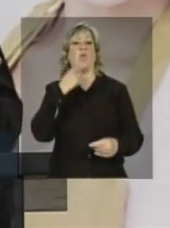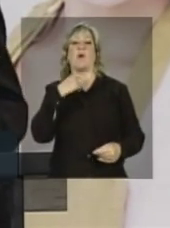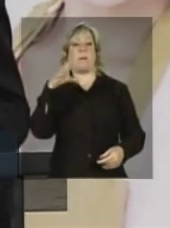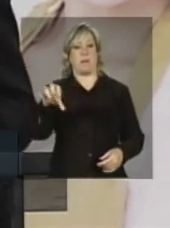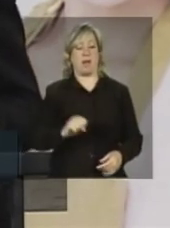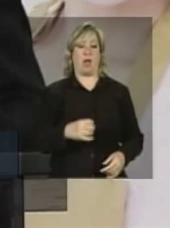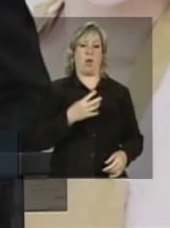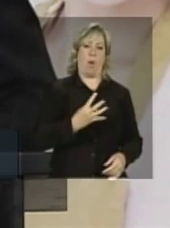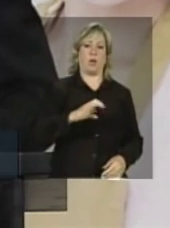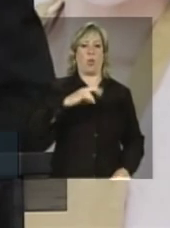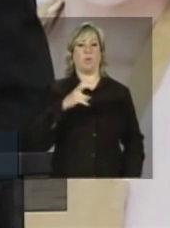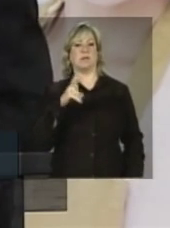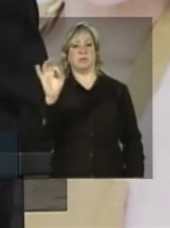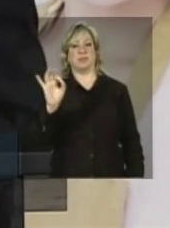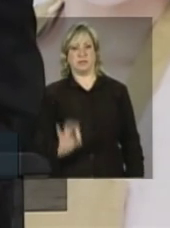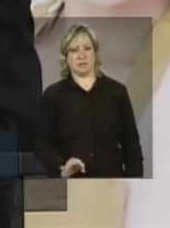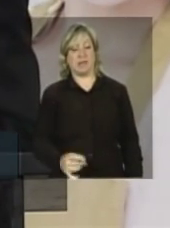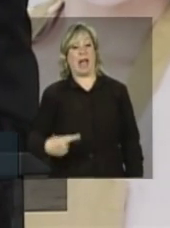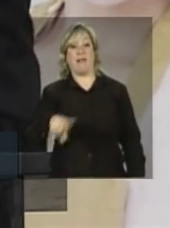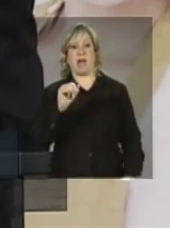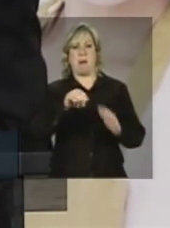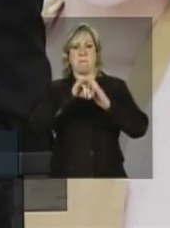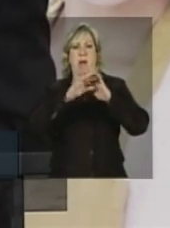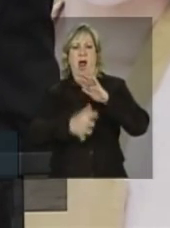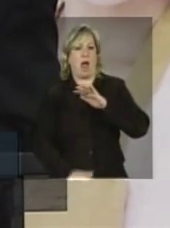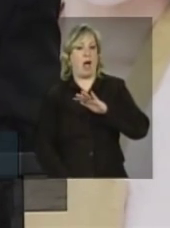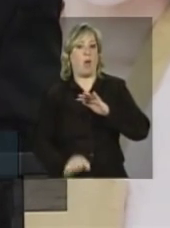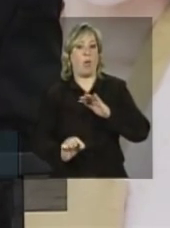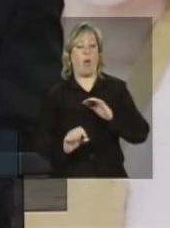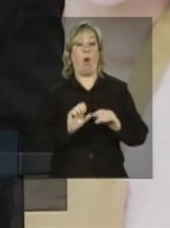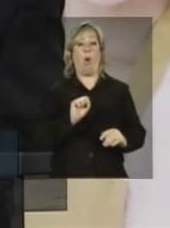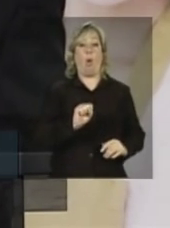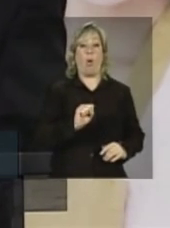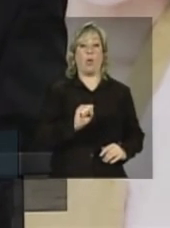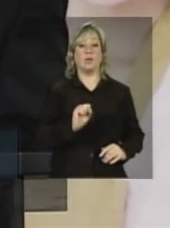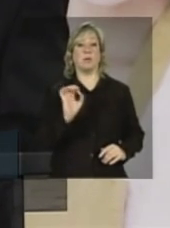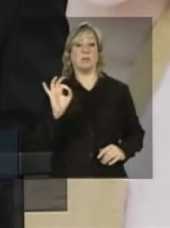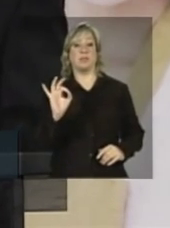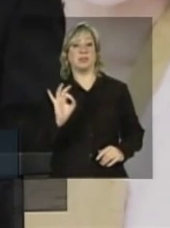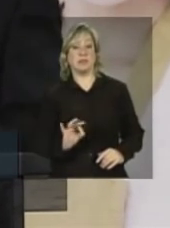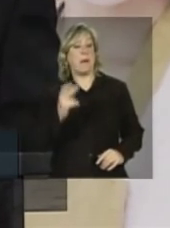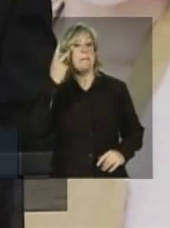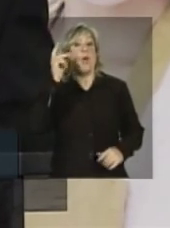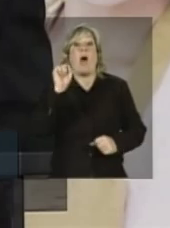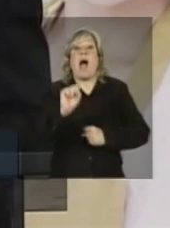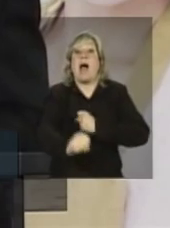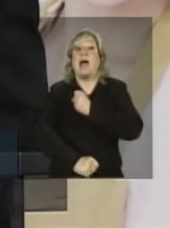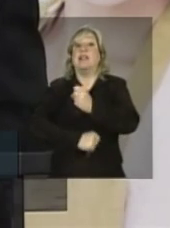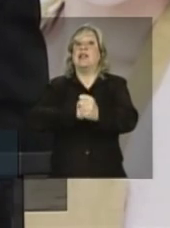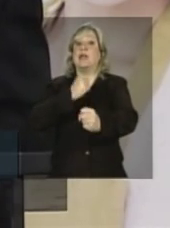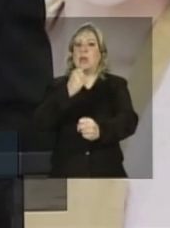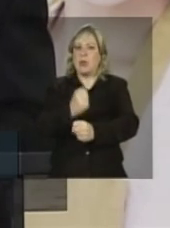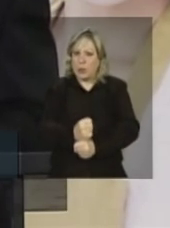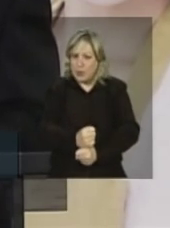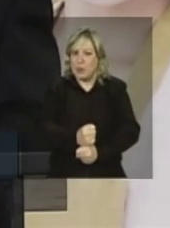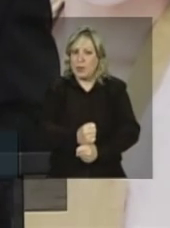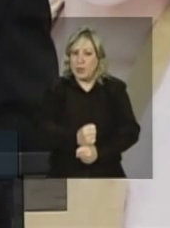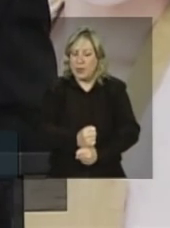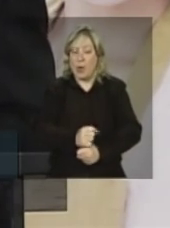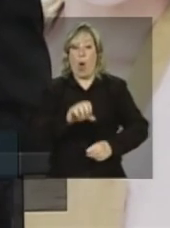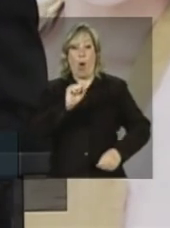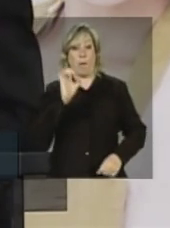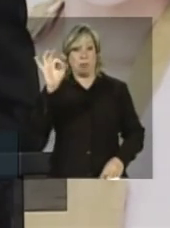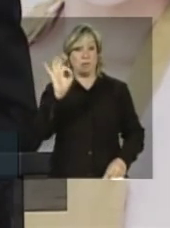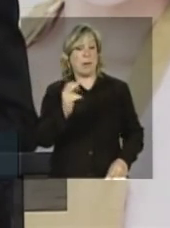ou 5%, e elas cairão para 8% ao ano. É bom frisar que